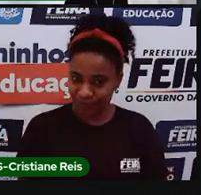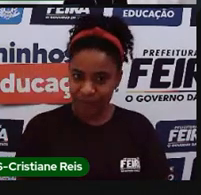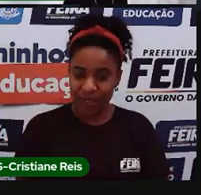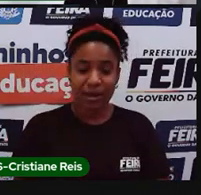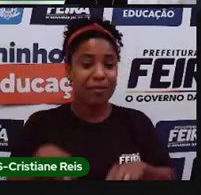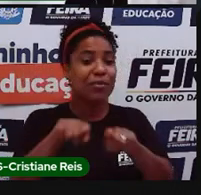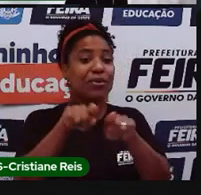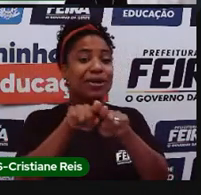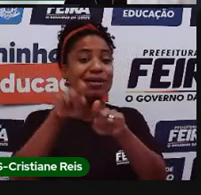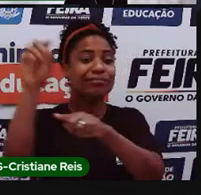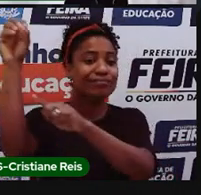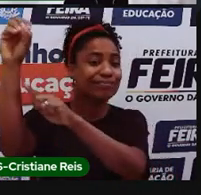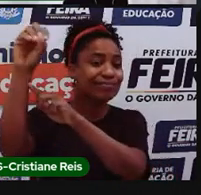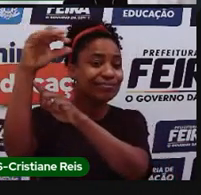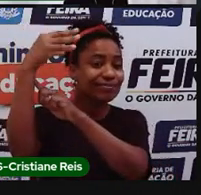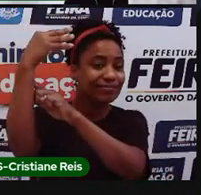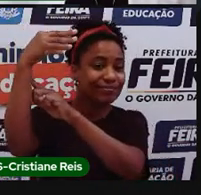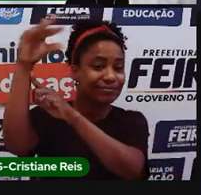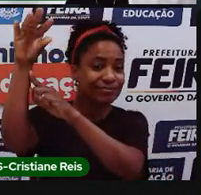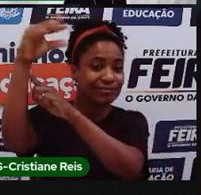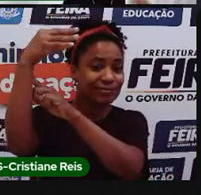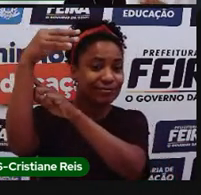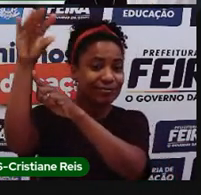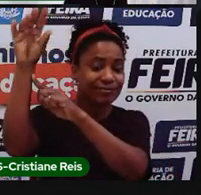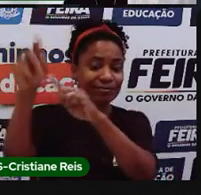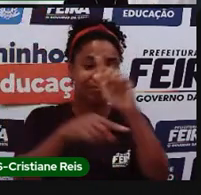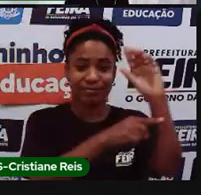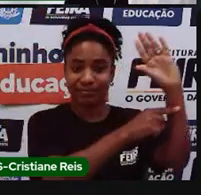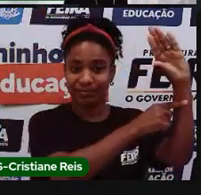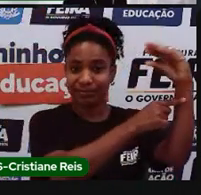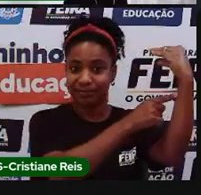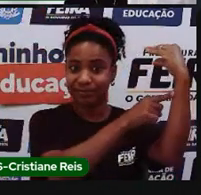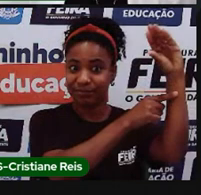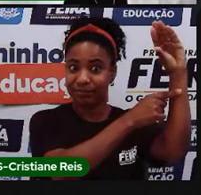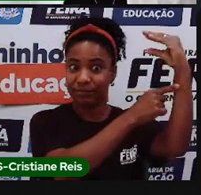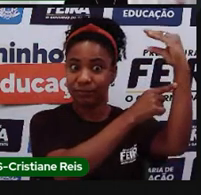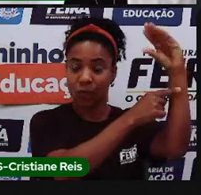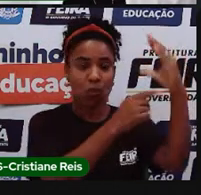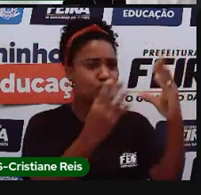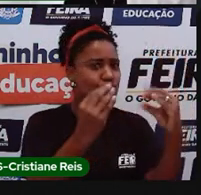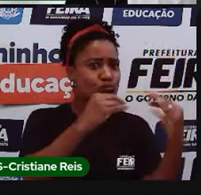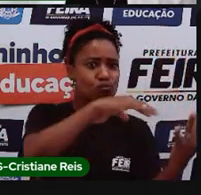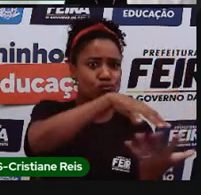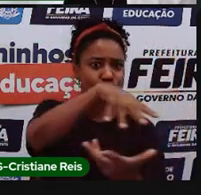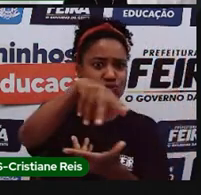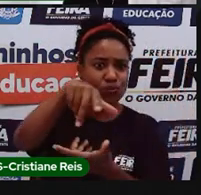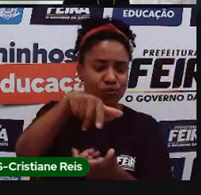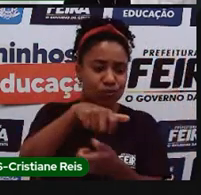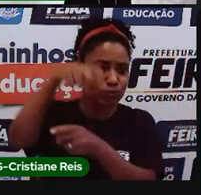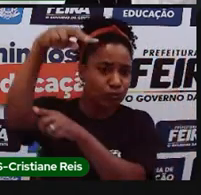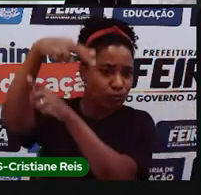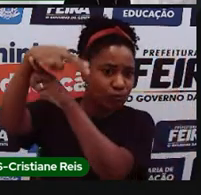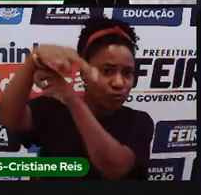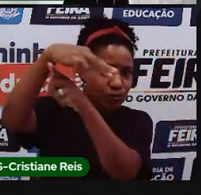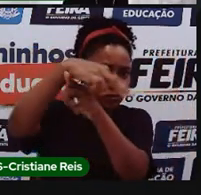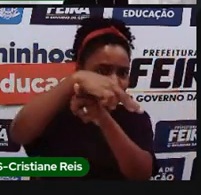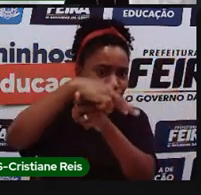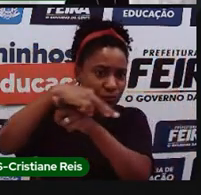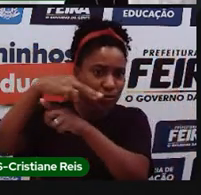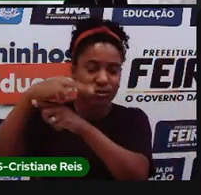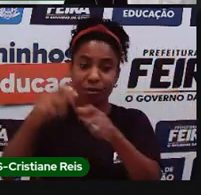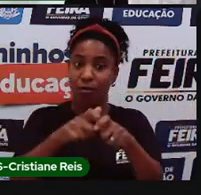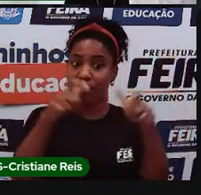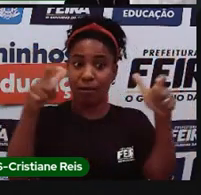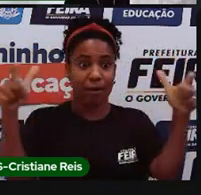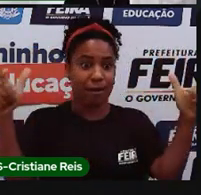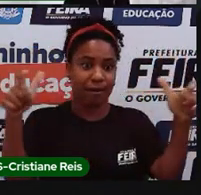nós temos são muito, digamos assim, é muito expressiva, muito maior do que o que a gente tinha antes. E aí, nessa imagem, o